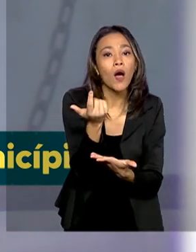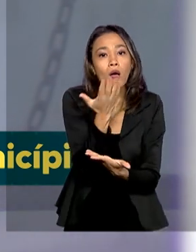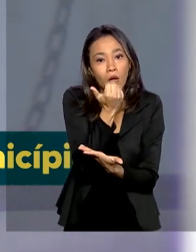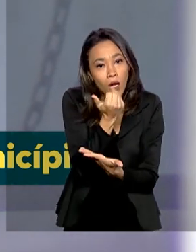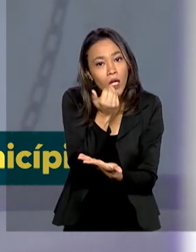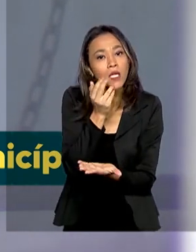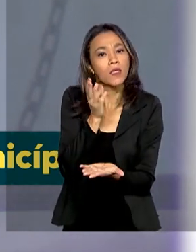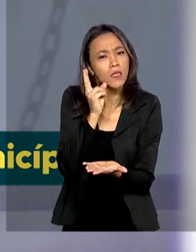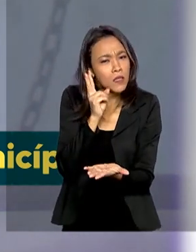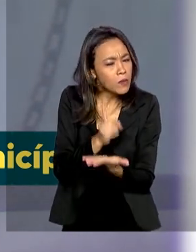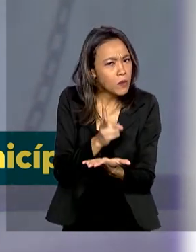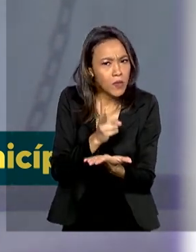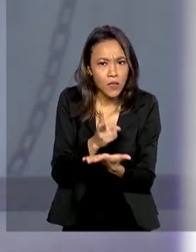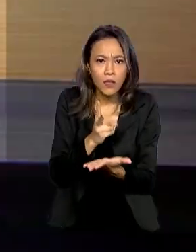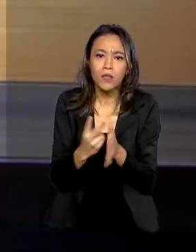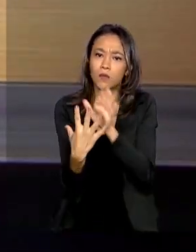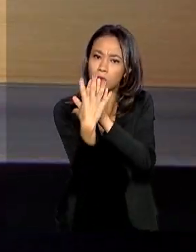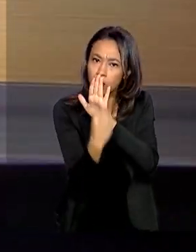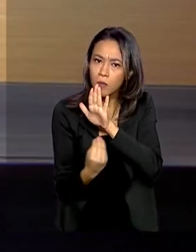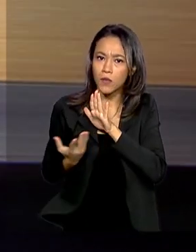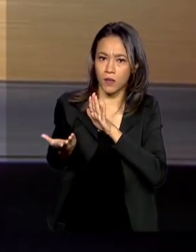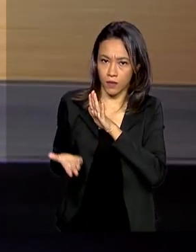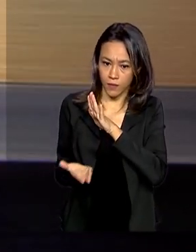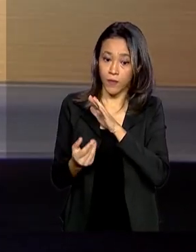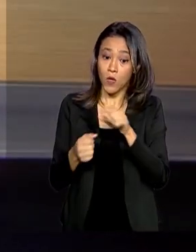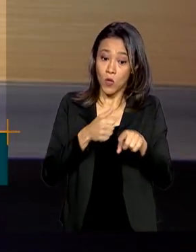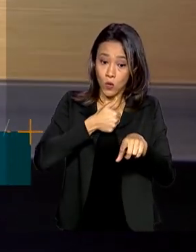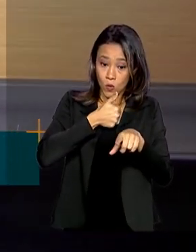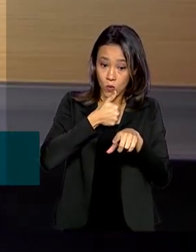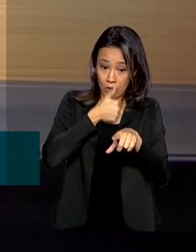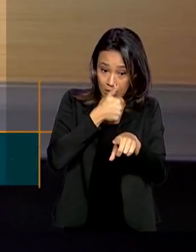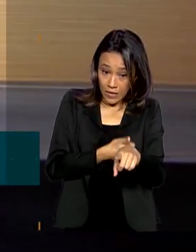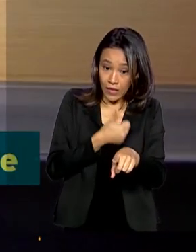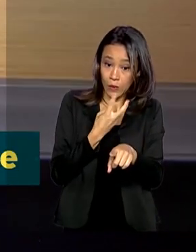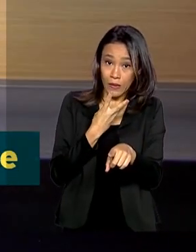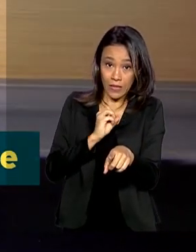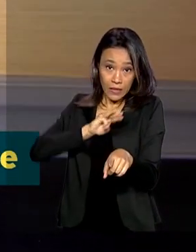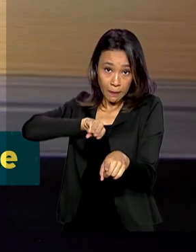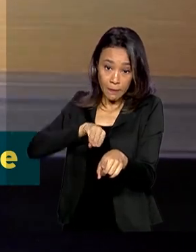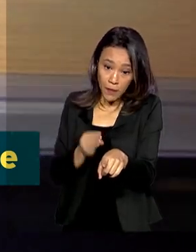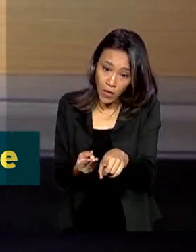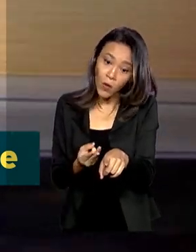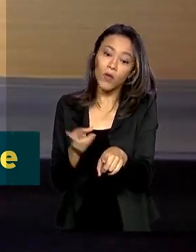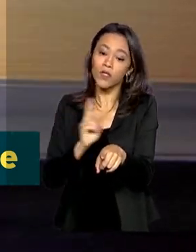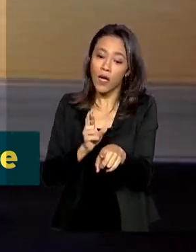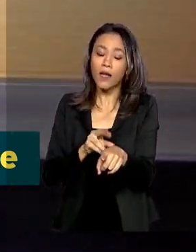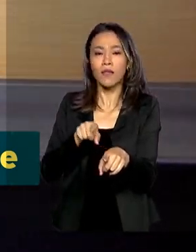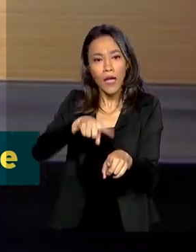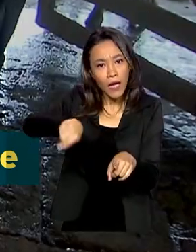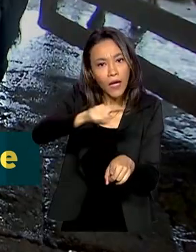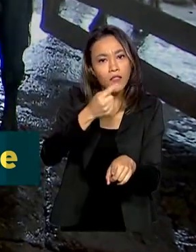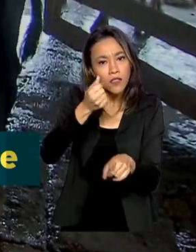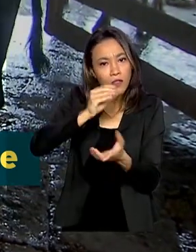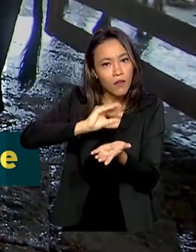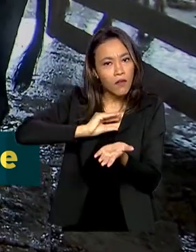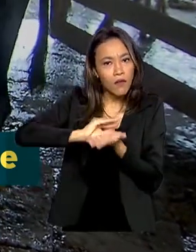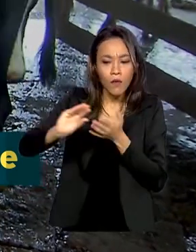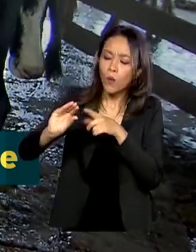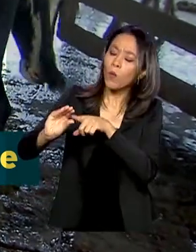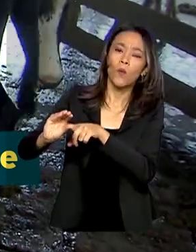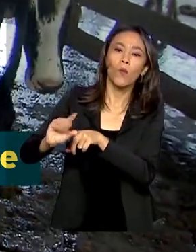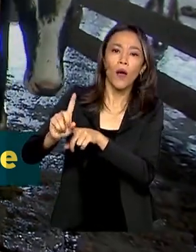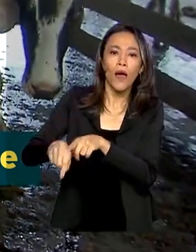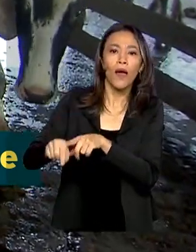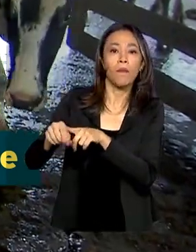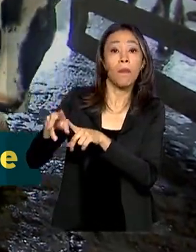mesma modalidade. Os 130 milhões de reais restantes serão destinados para a modalidade